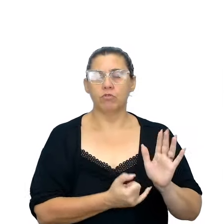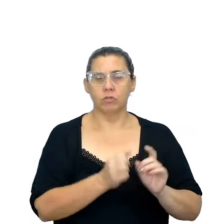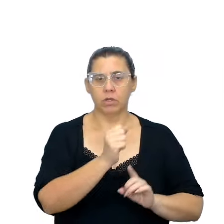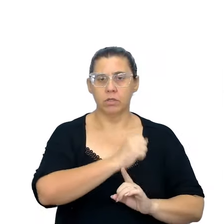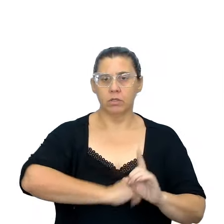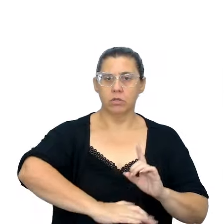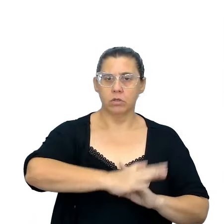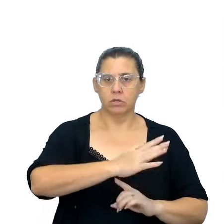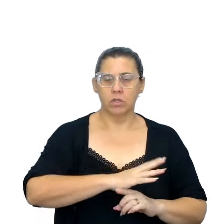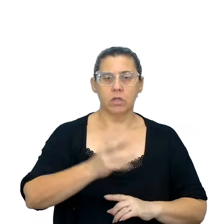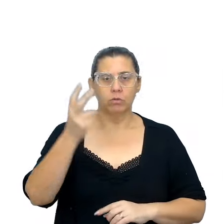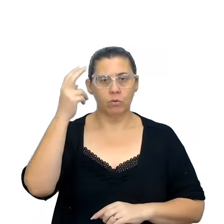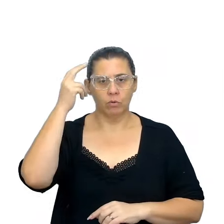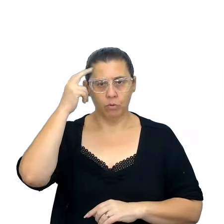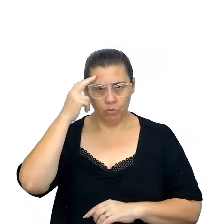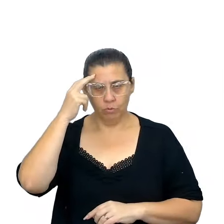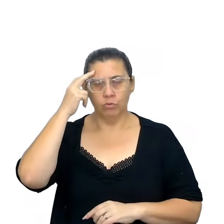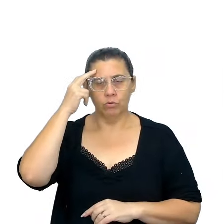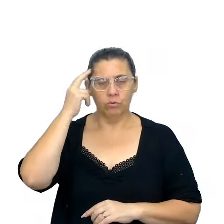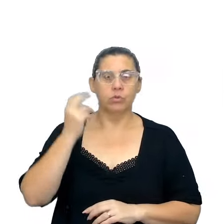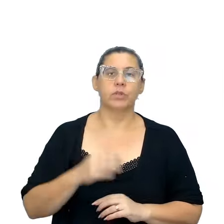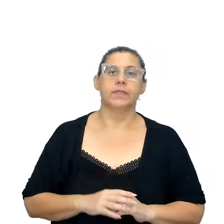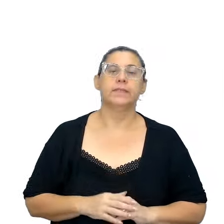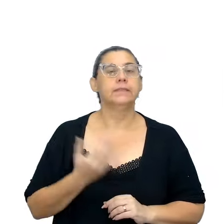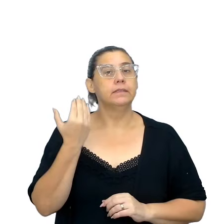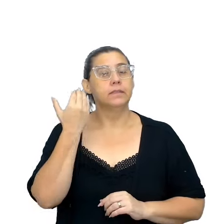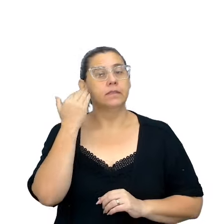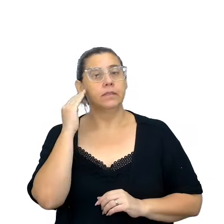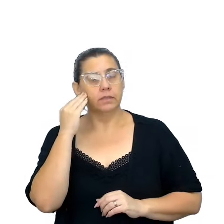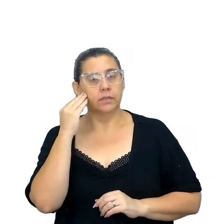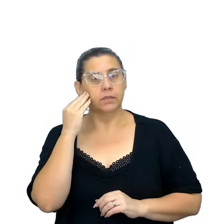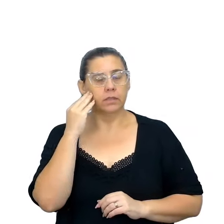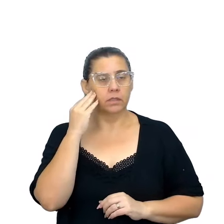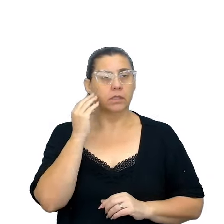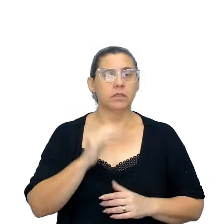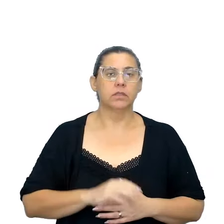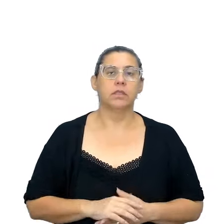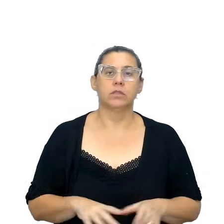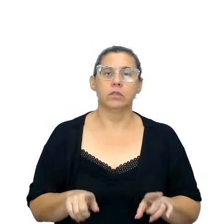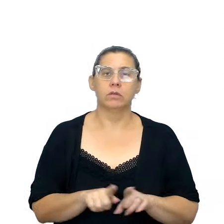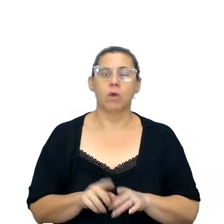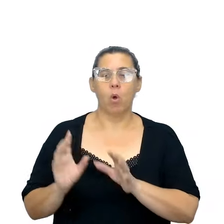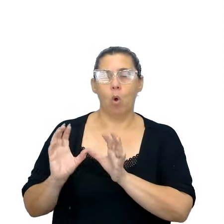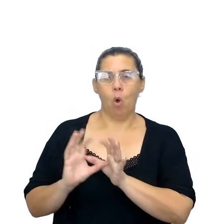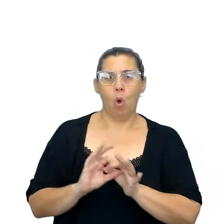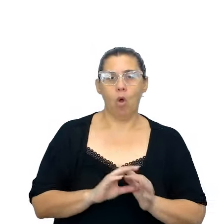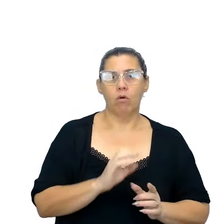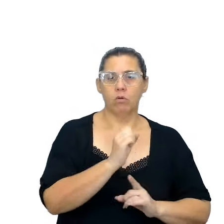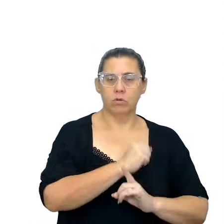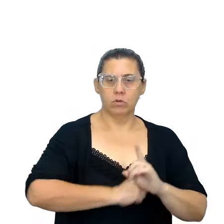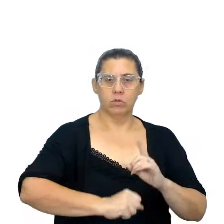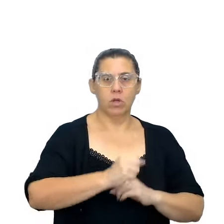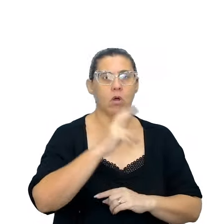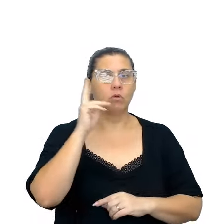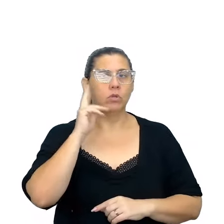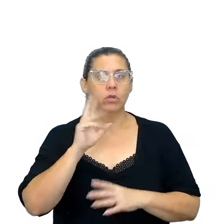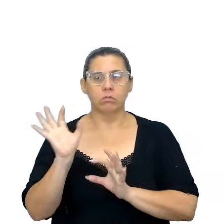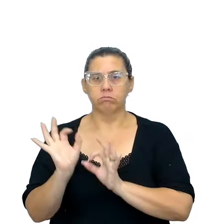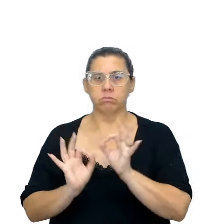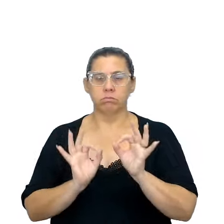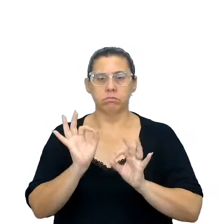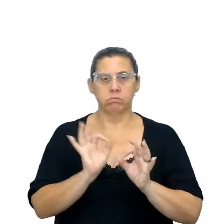sociedades e culturas, e considerando a autoria e o contexto social e histórico de sua produção.